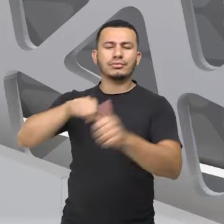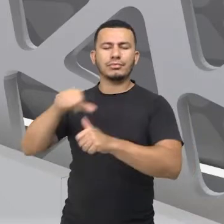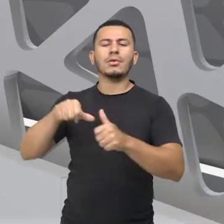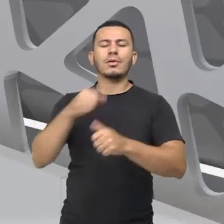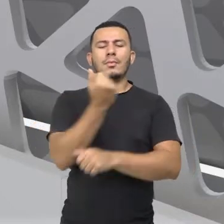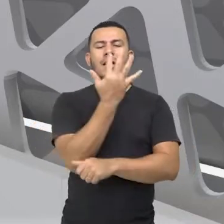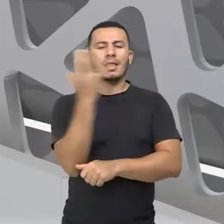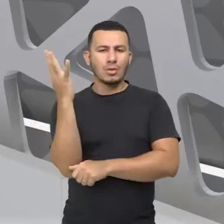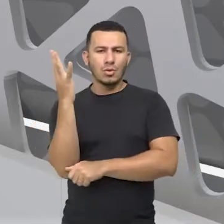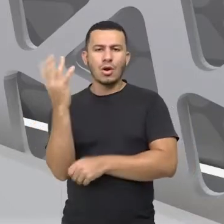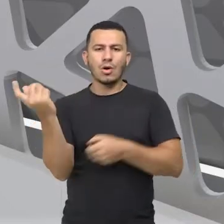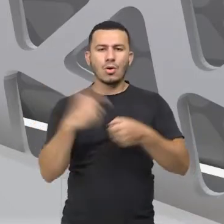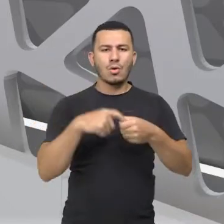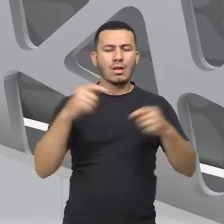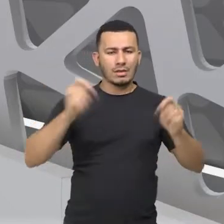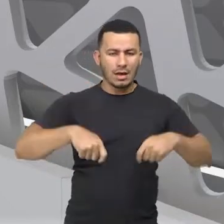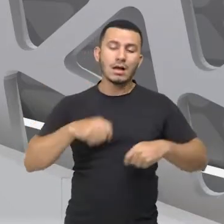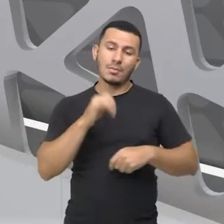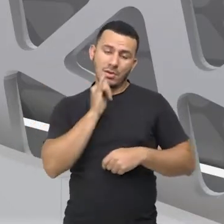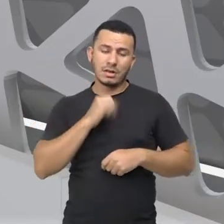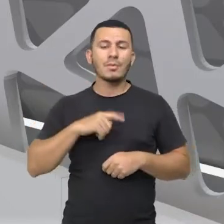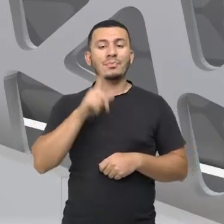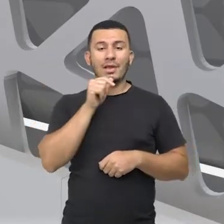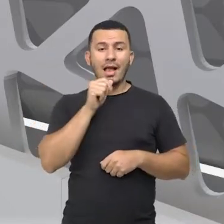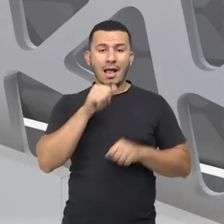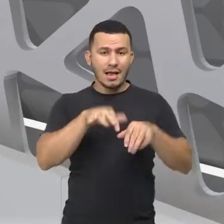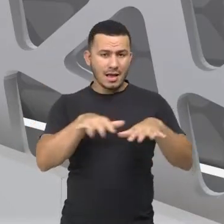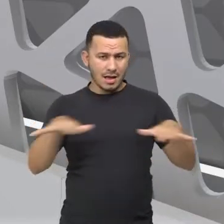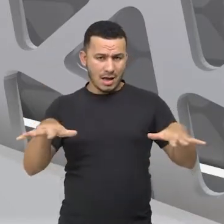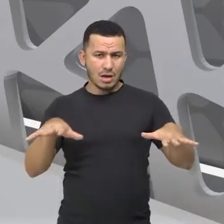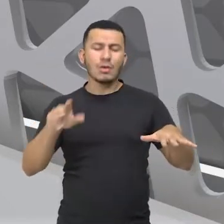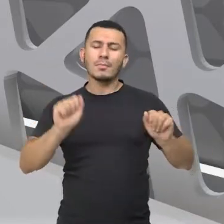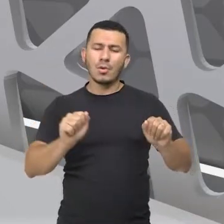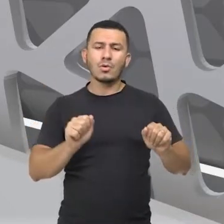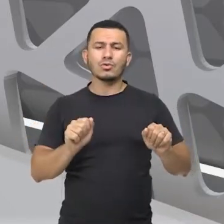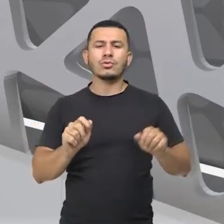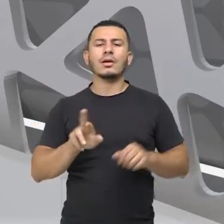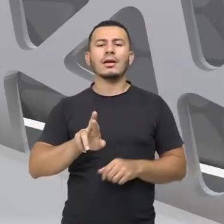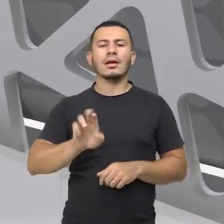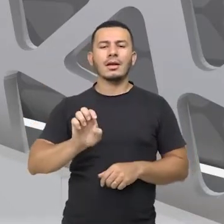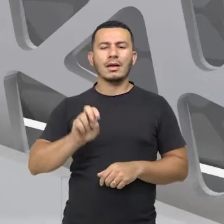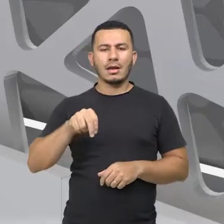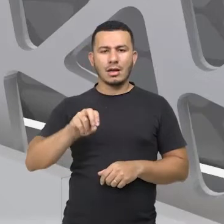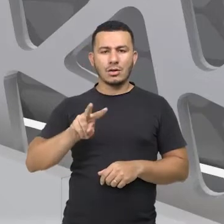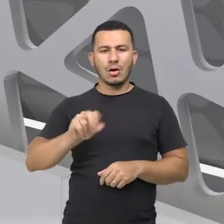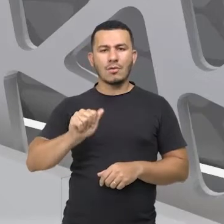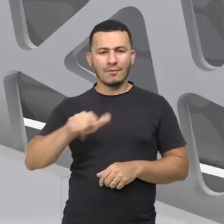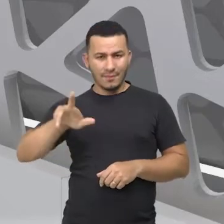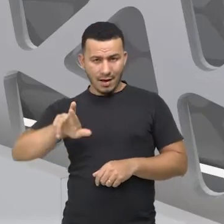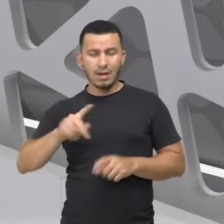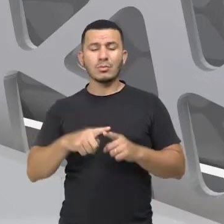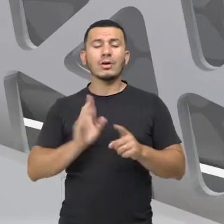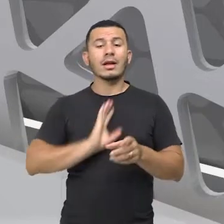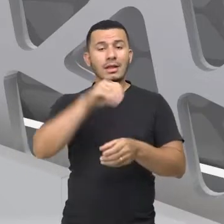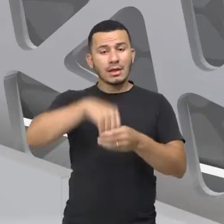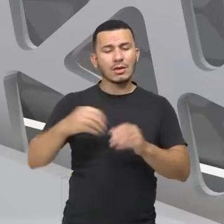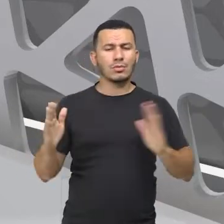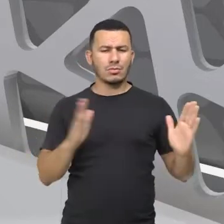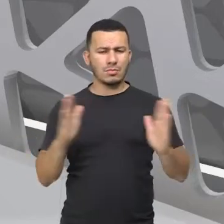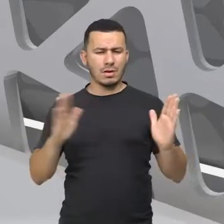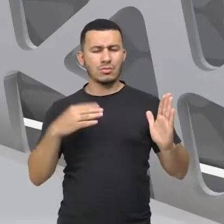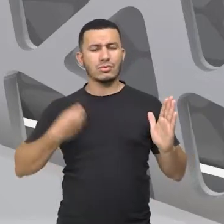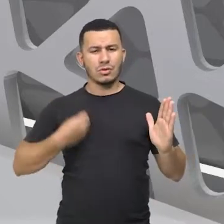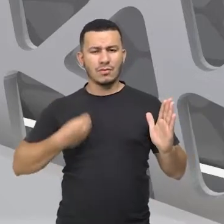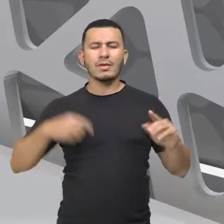natureza. Então, por exemplo, a água. A água é um recurso renovável, porque nós conseguimos, dentro do nosso tempo de vida,